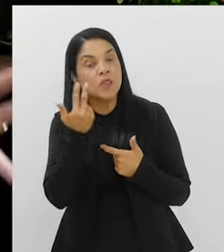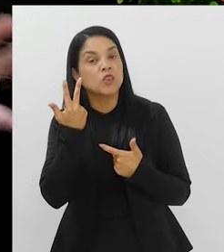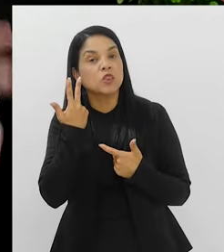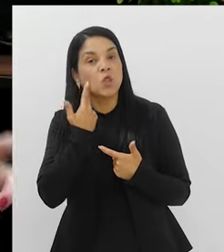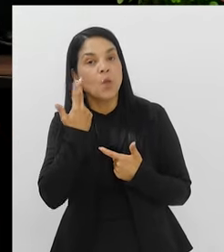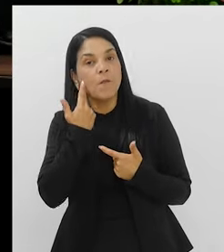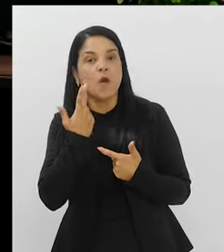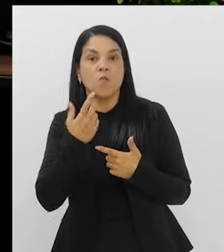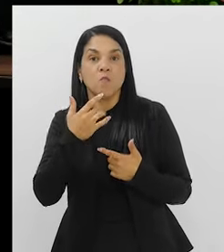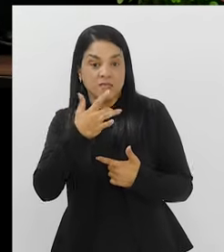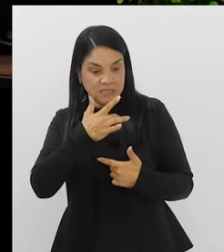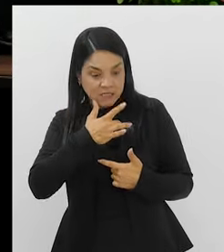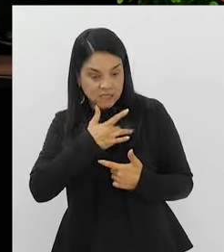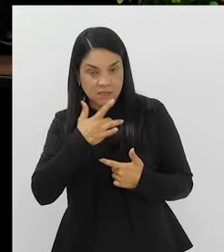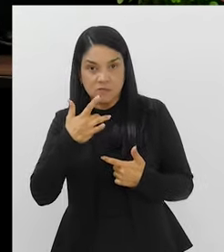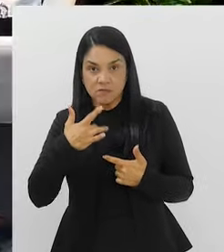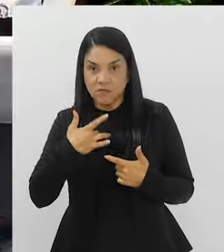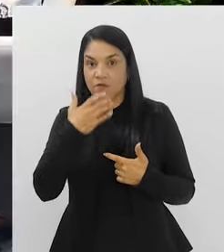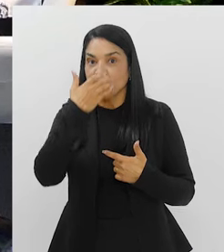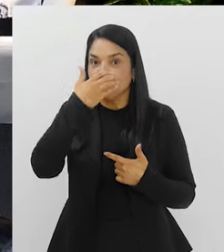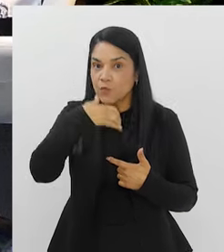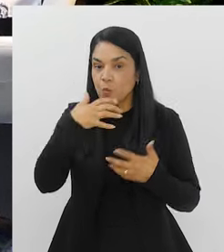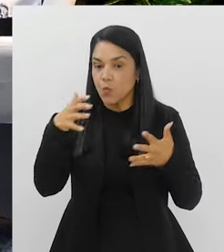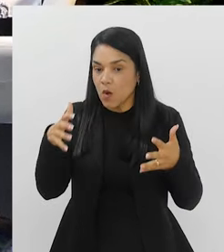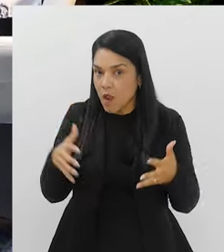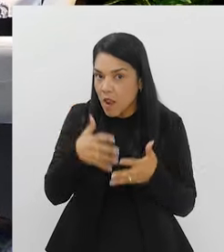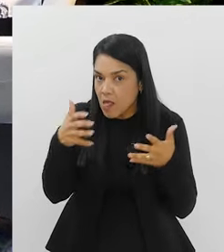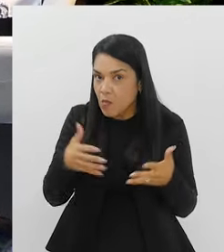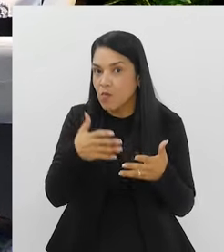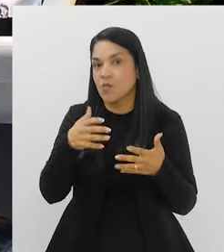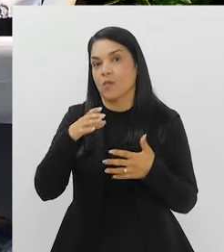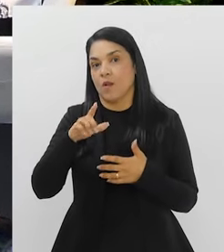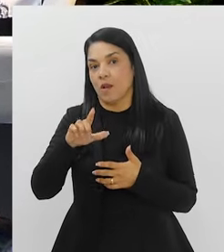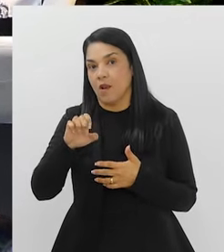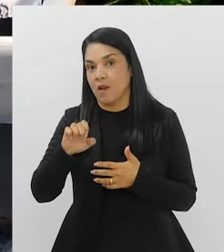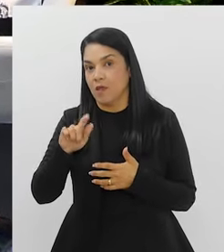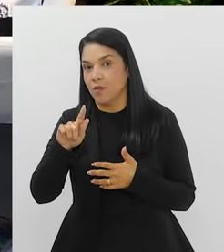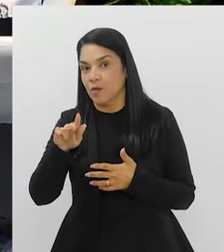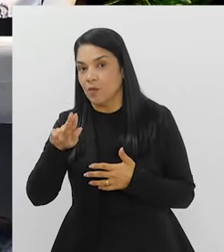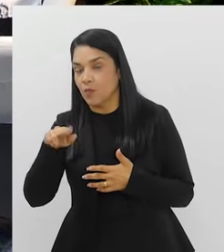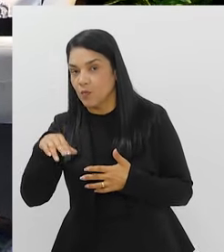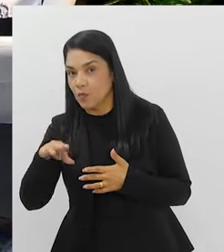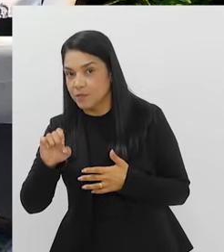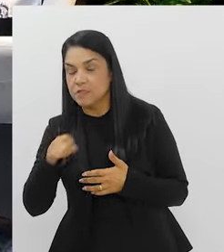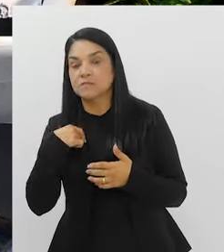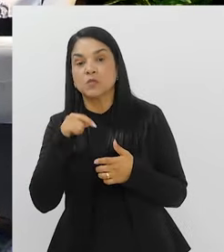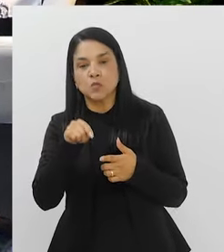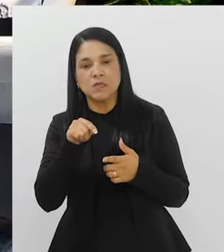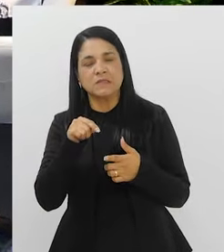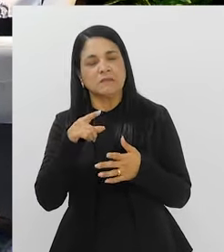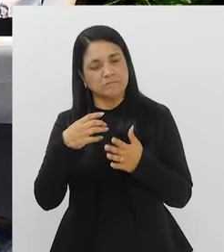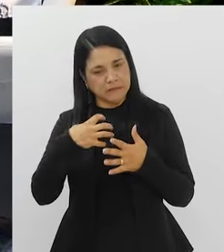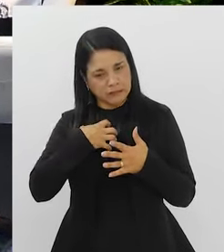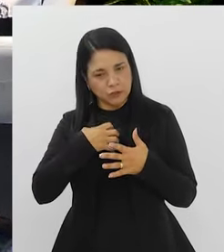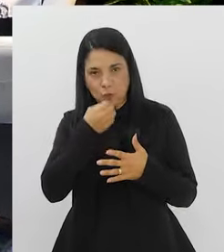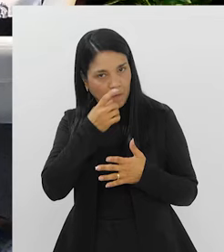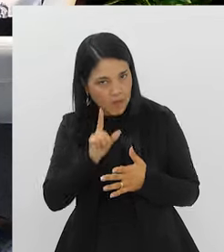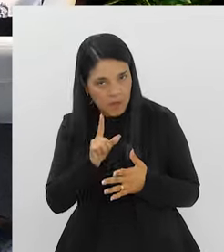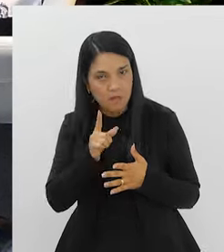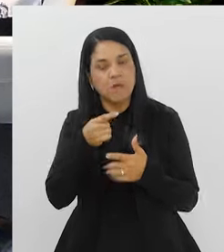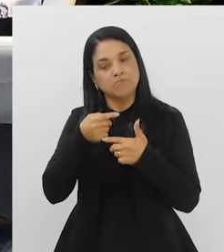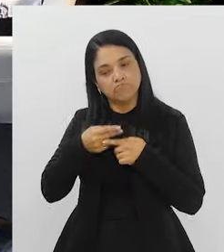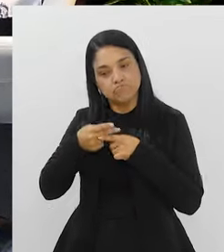Comam o que a gente considera saudável. A partir do momento que começar a te fazer mal, a gente começa a estudar